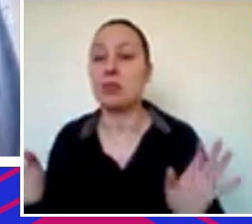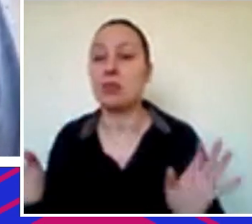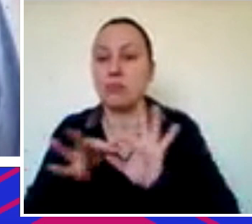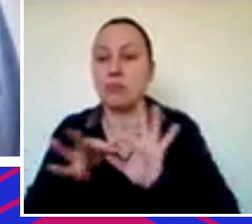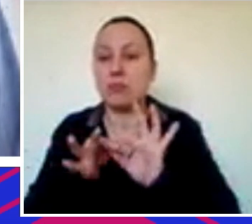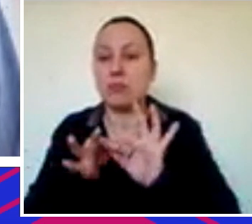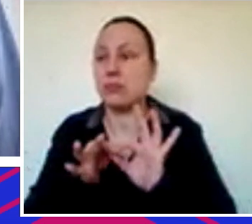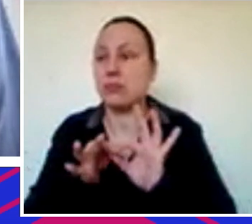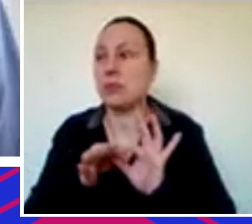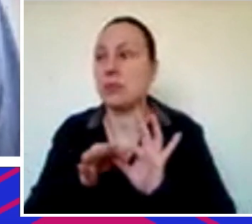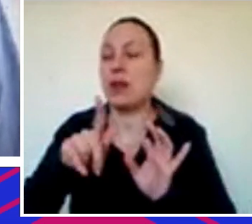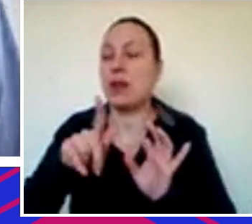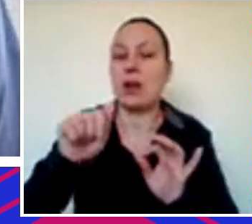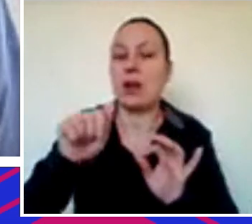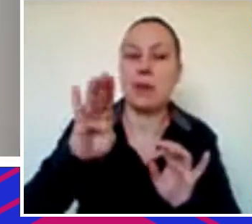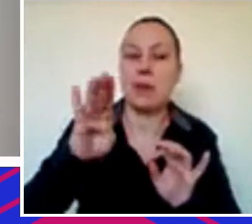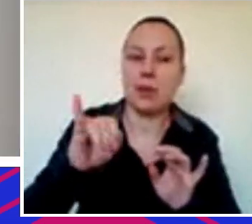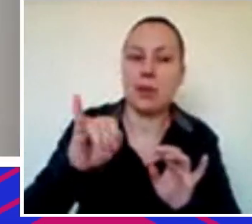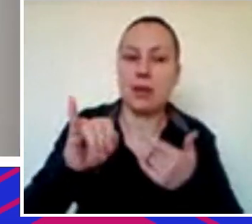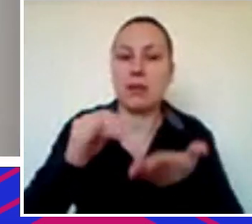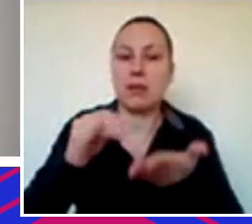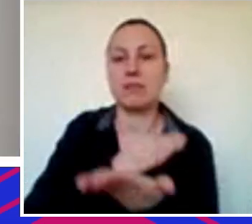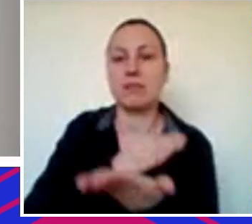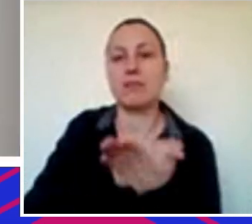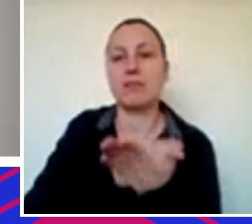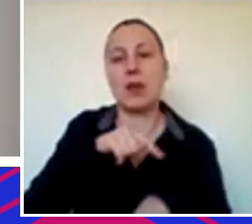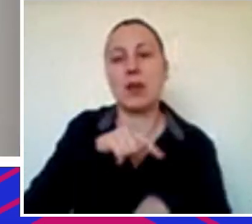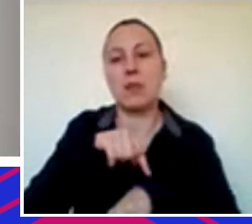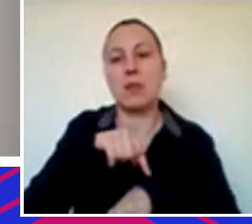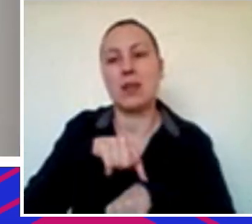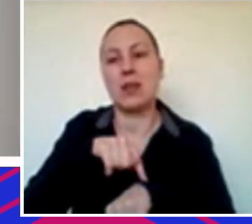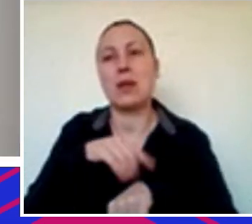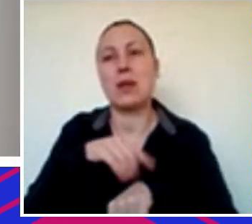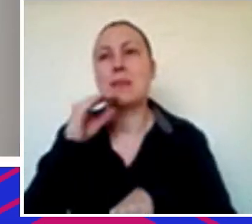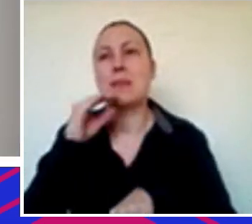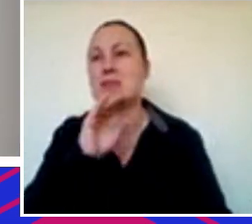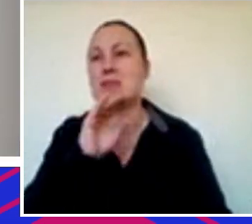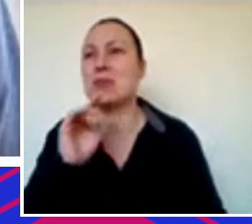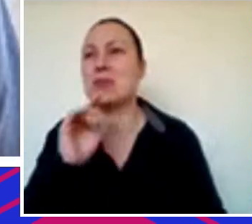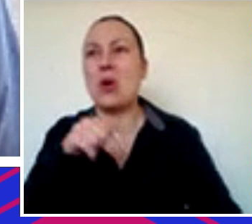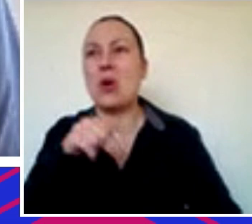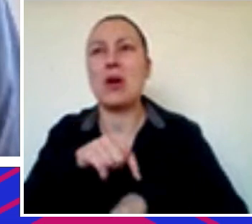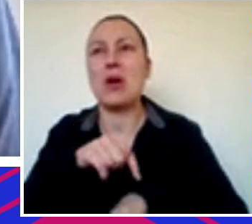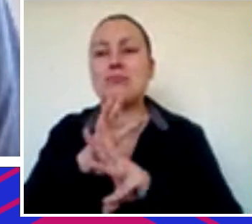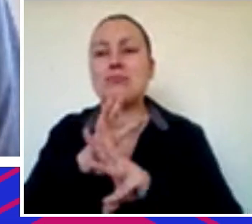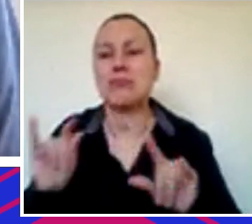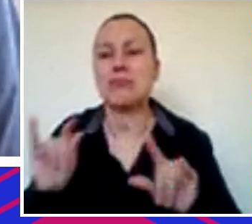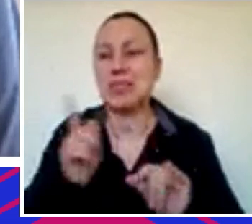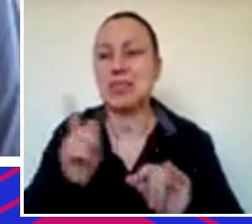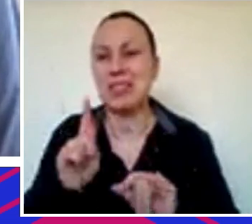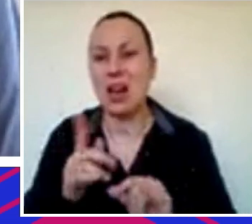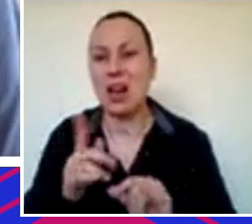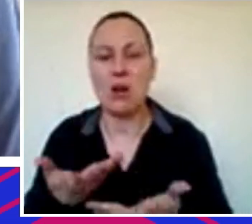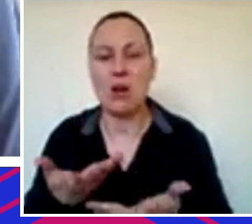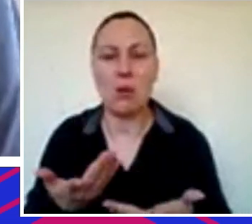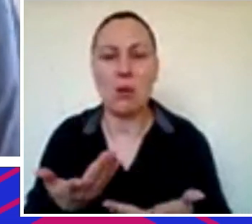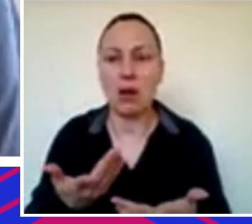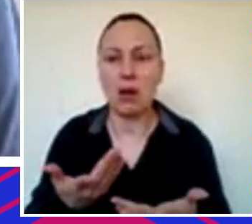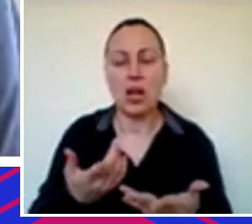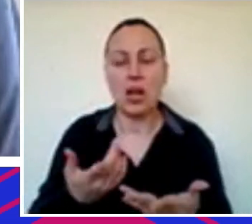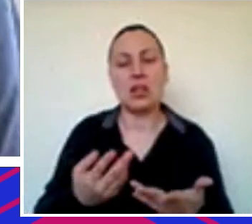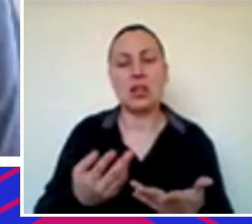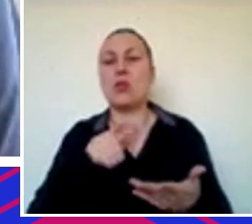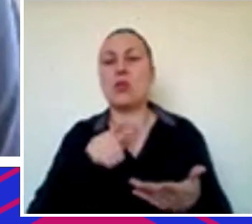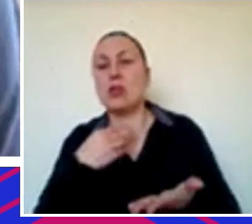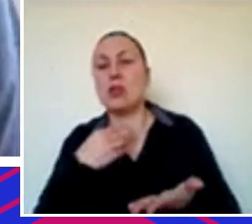com a Gabi, né, a Gabi nos apoiou muito num momento onde a gente percebia que não estava na hora de ser diluído, né, e aí eu acho que o economic